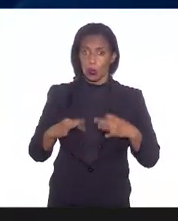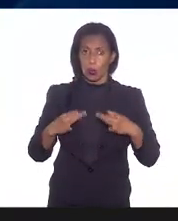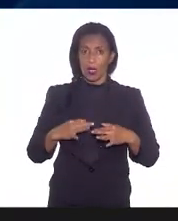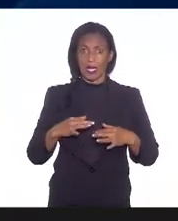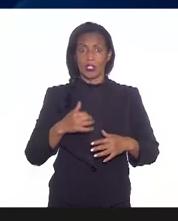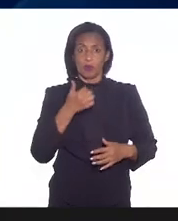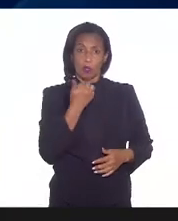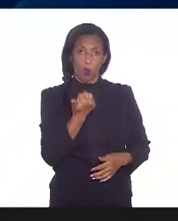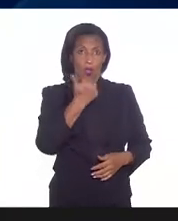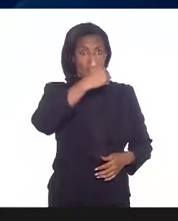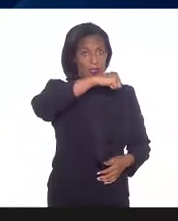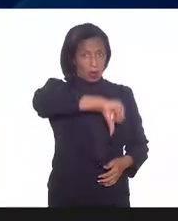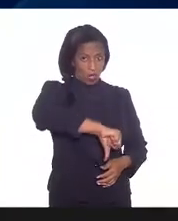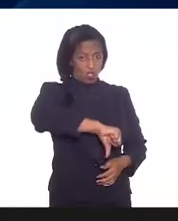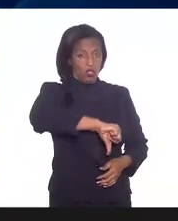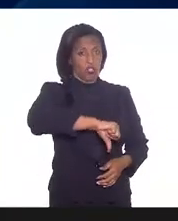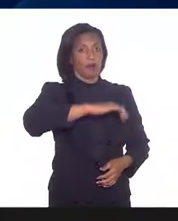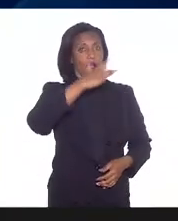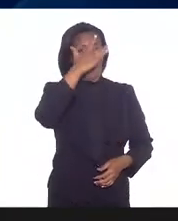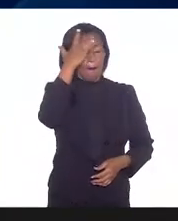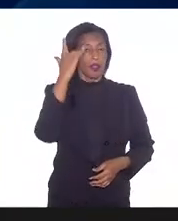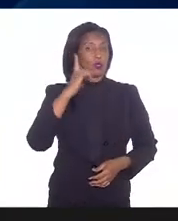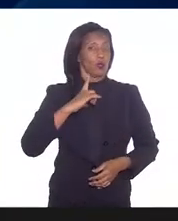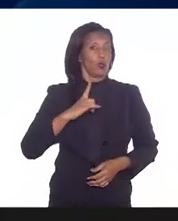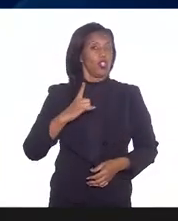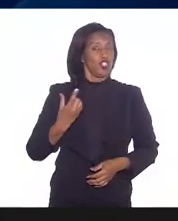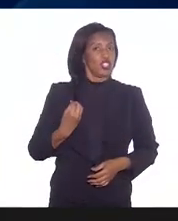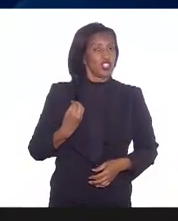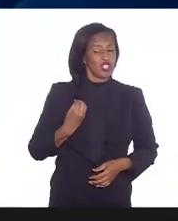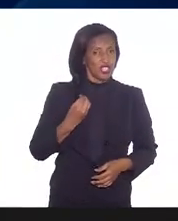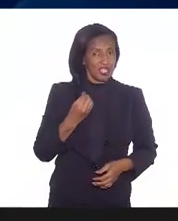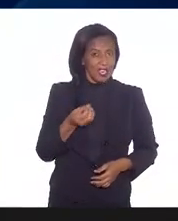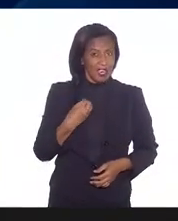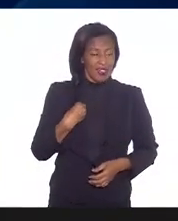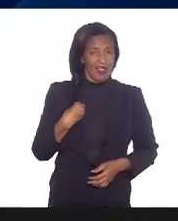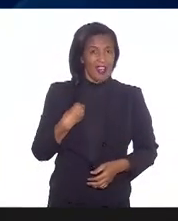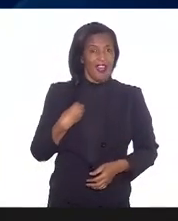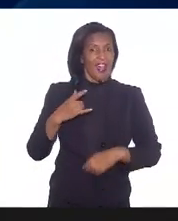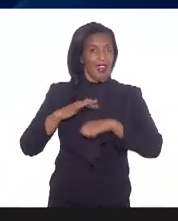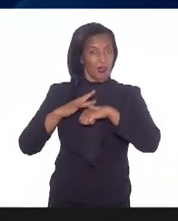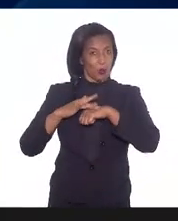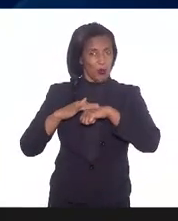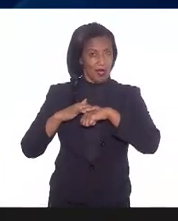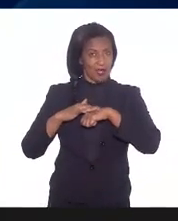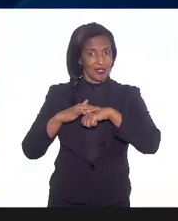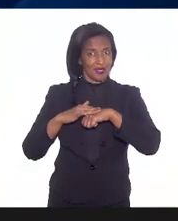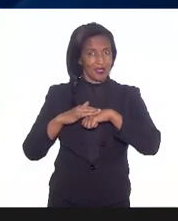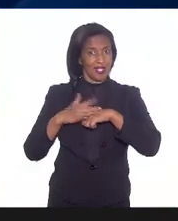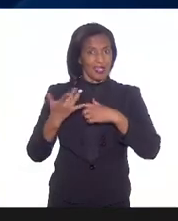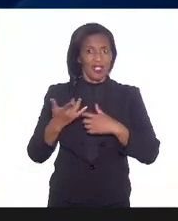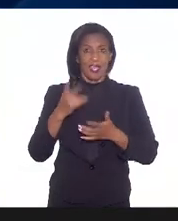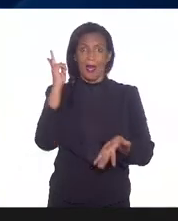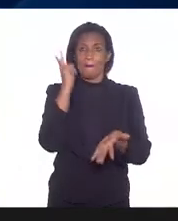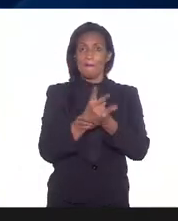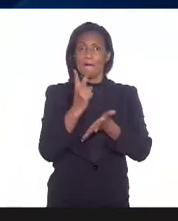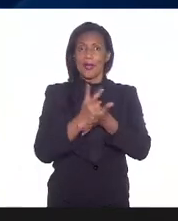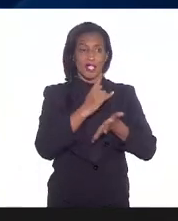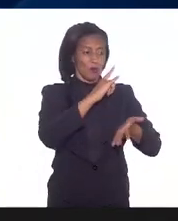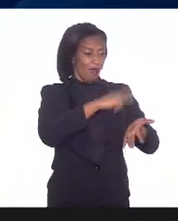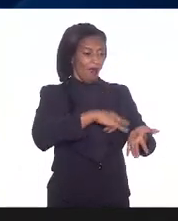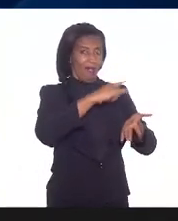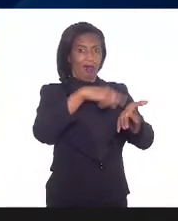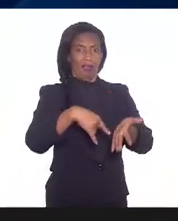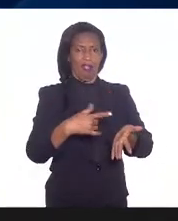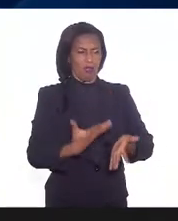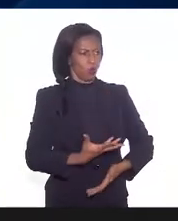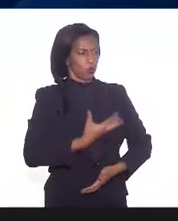negativas e assintomáticas e todos receberam a mesma receita. Foi um pote e cola de receita que eles receberam. Então, é isso